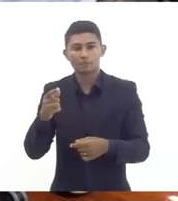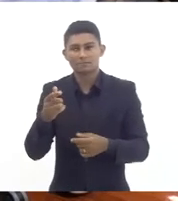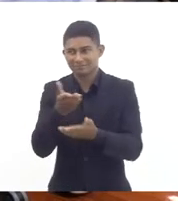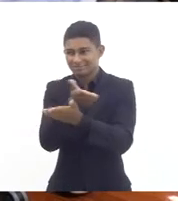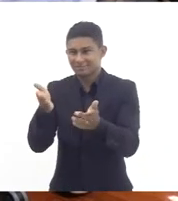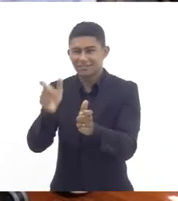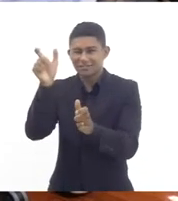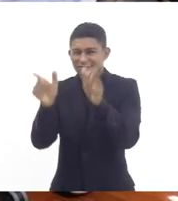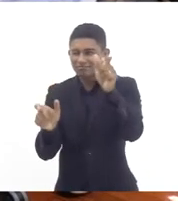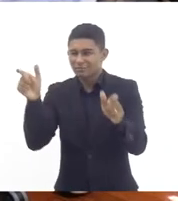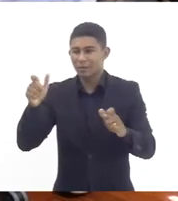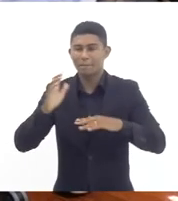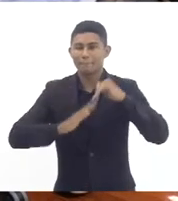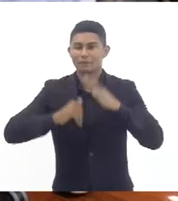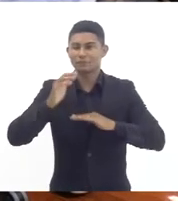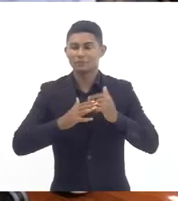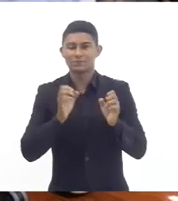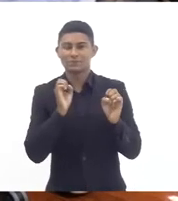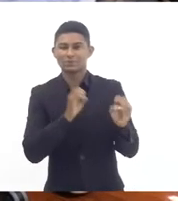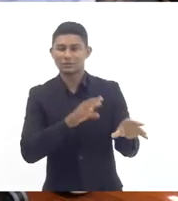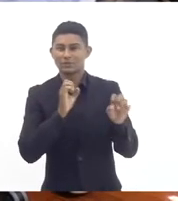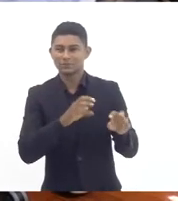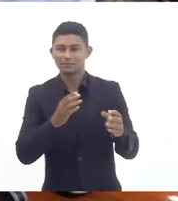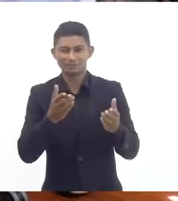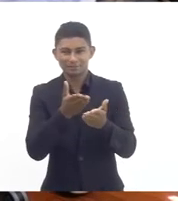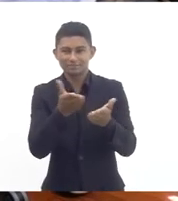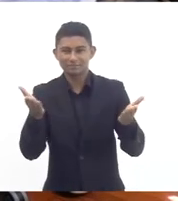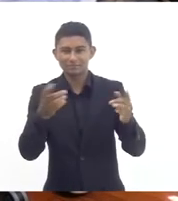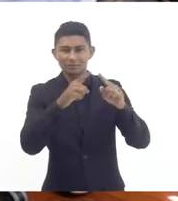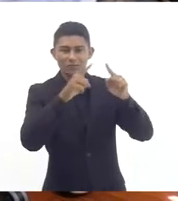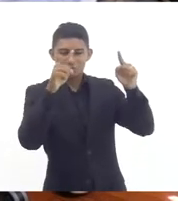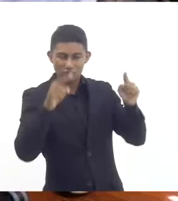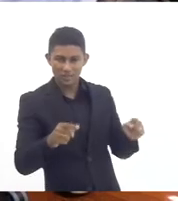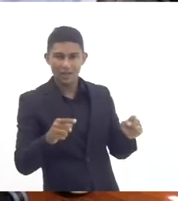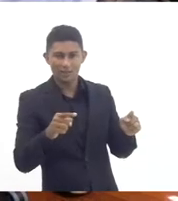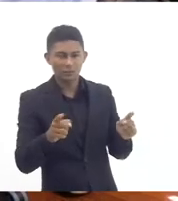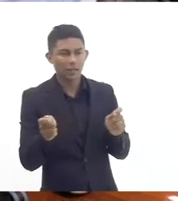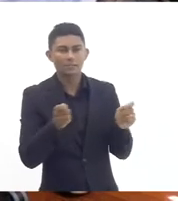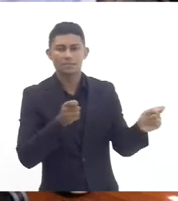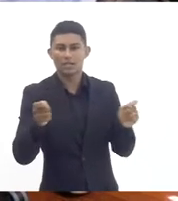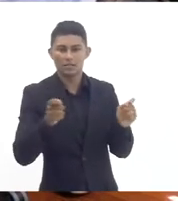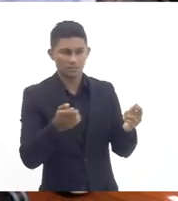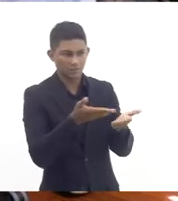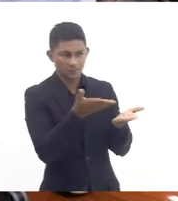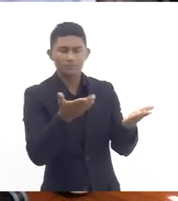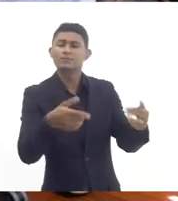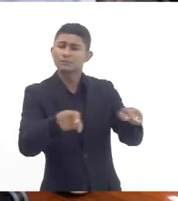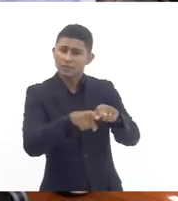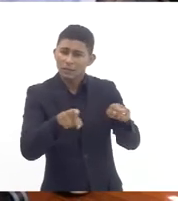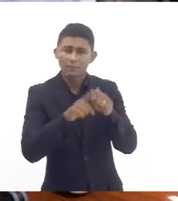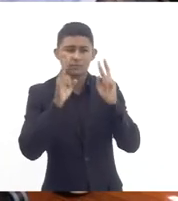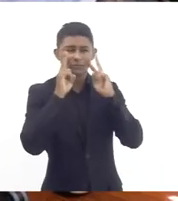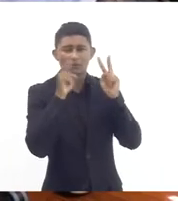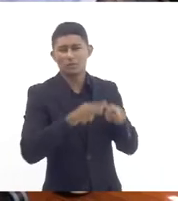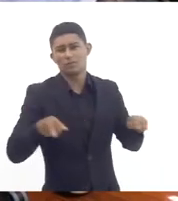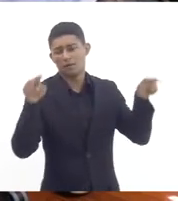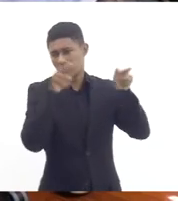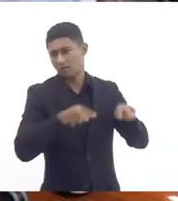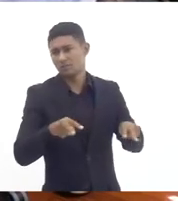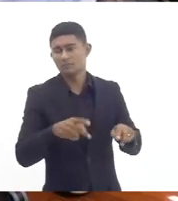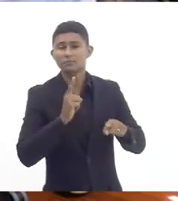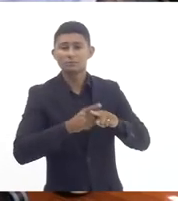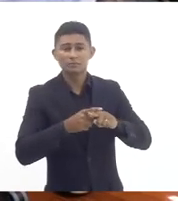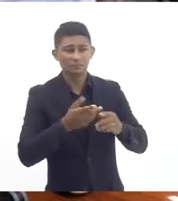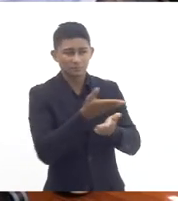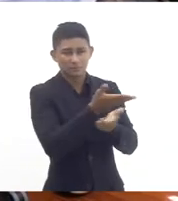que estão ali como que são os funcionários administrativos e outros porque isso tem impacto muito direto na